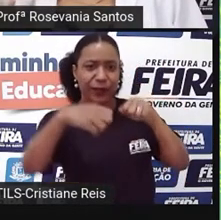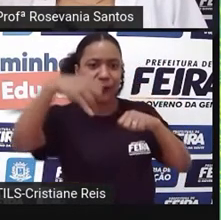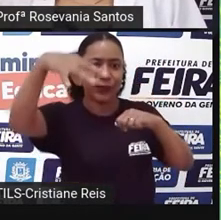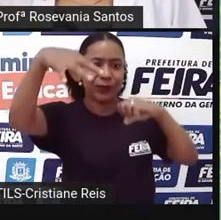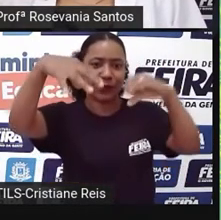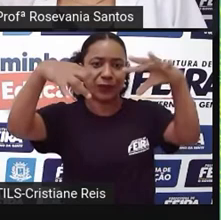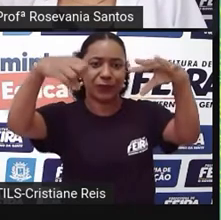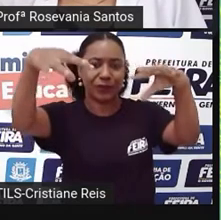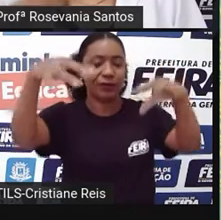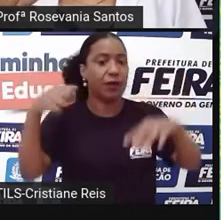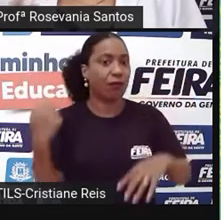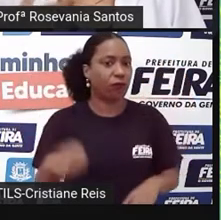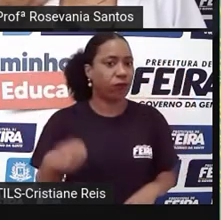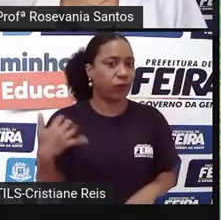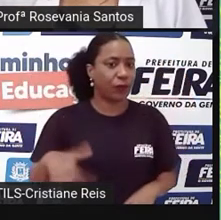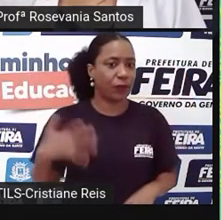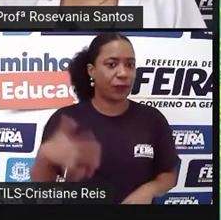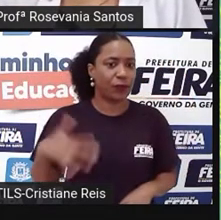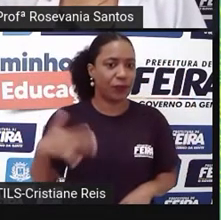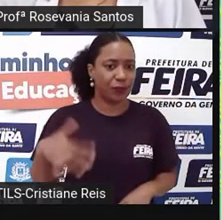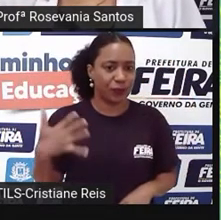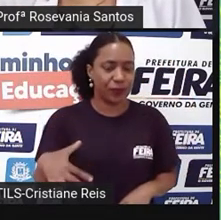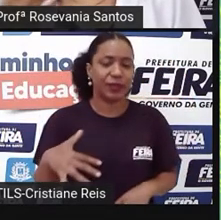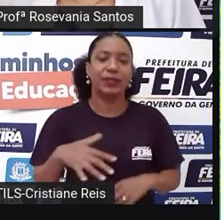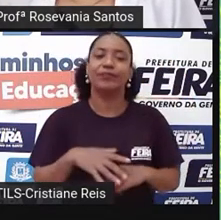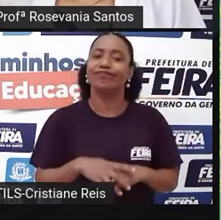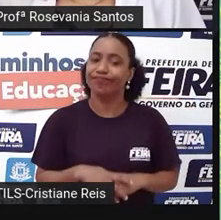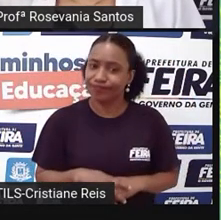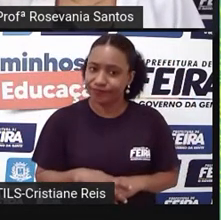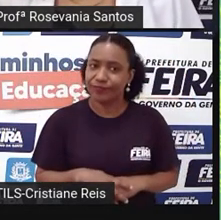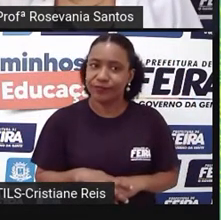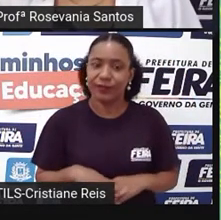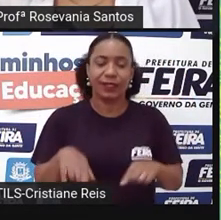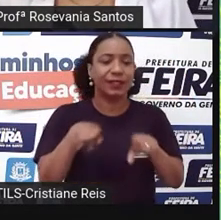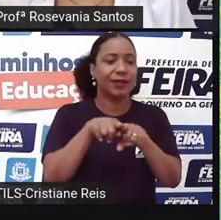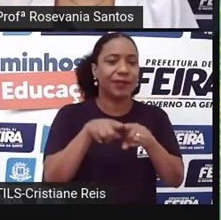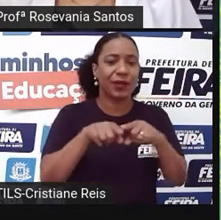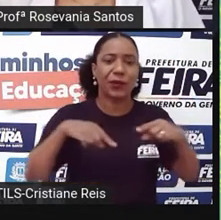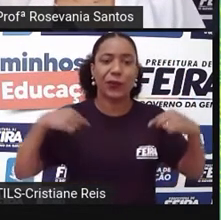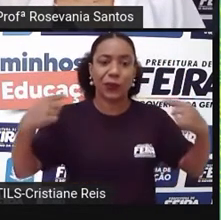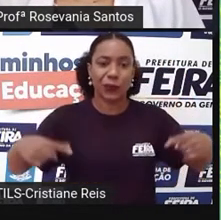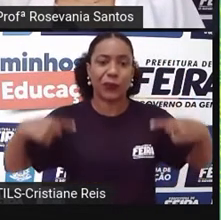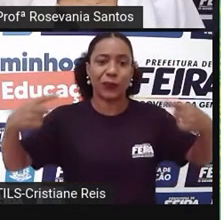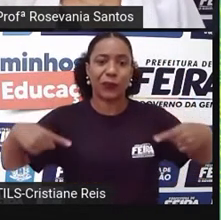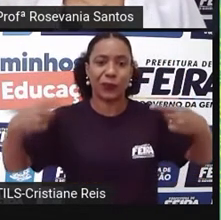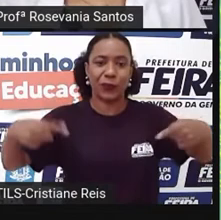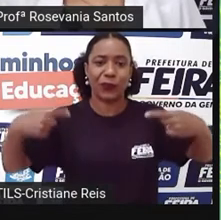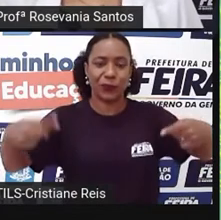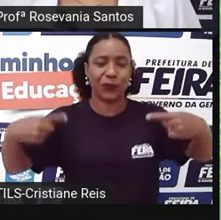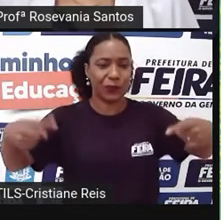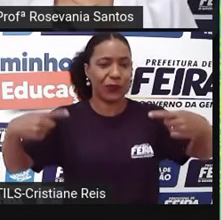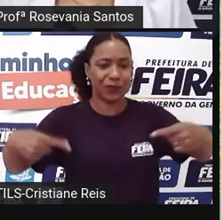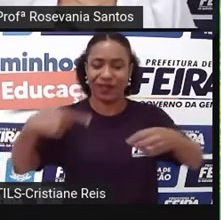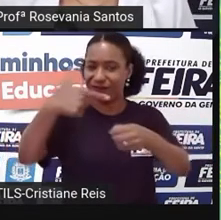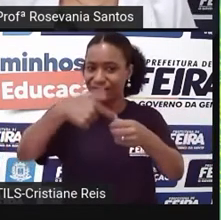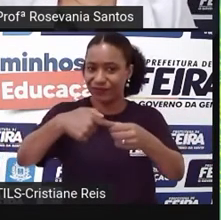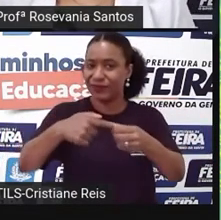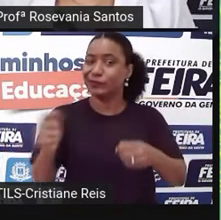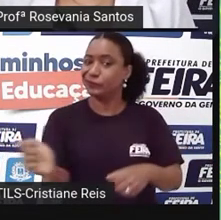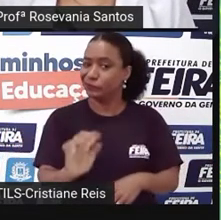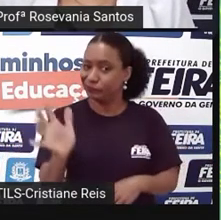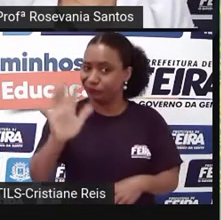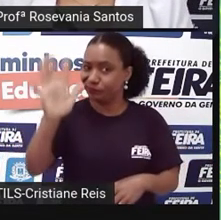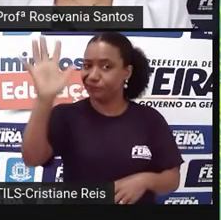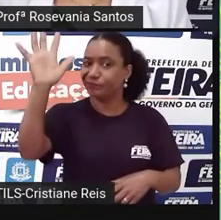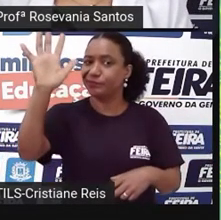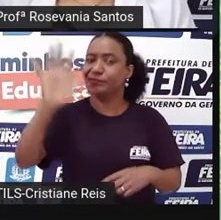prejudica muito o ambiente, uma vez que vai usar combustíveis fósseis pra poder gerar energia. Então, bora entender, né, essa situação